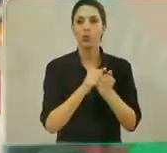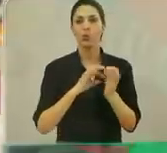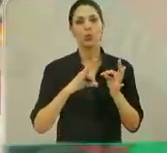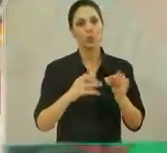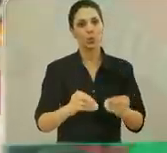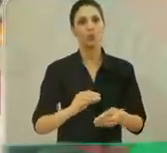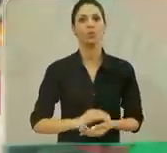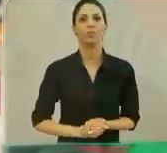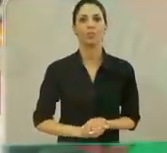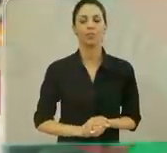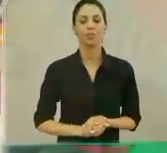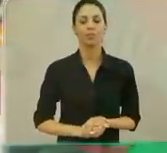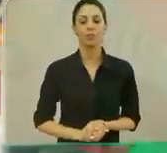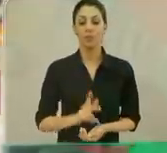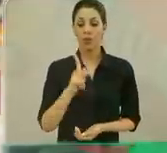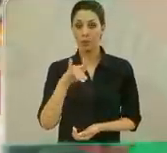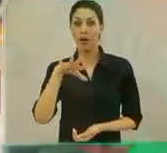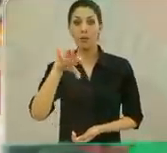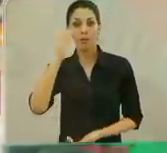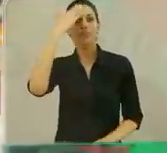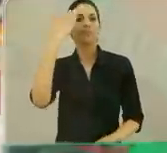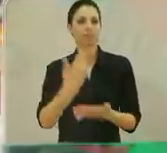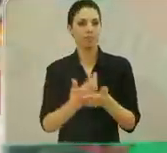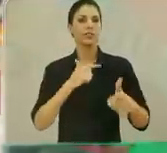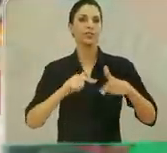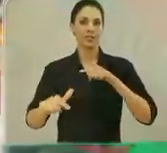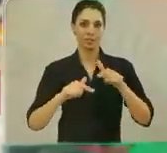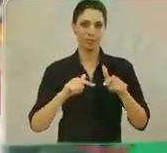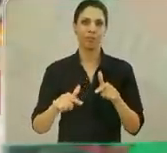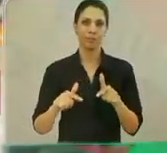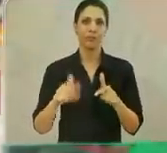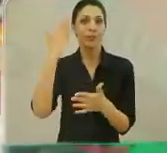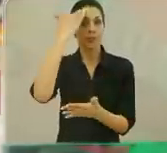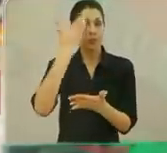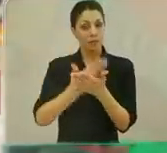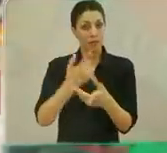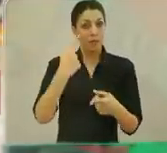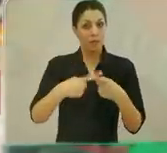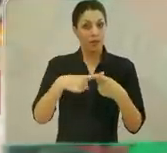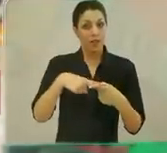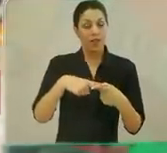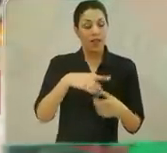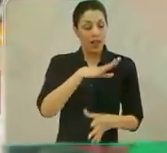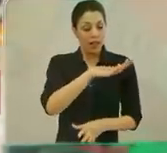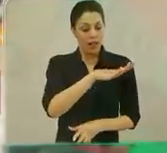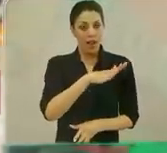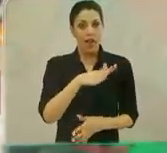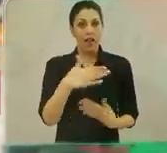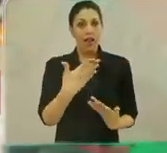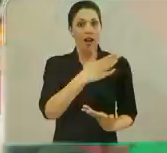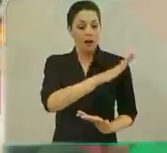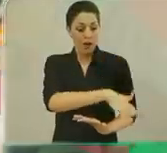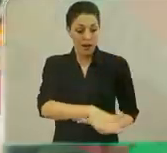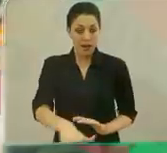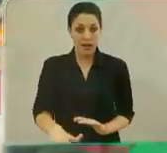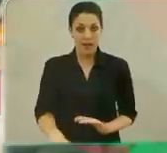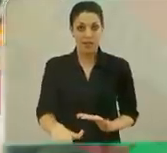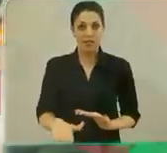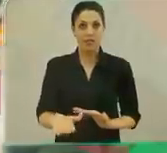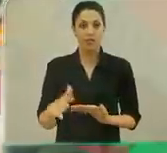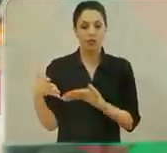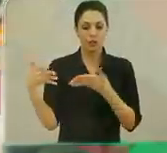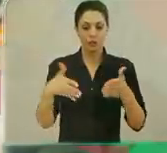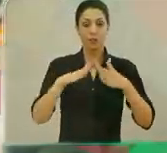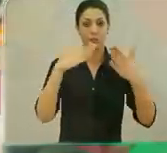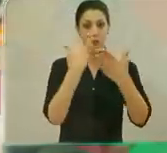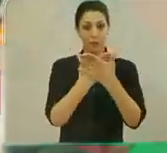Os pais acreditam nesse trabalho. E acreditam porque quando a criança